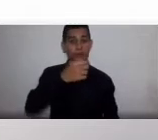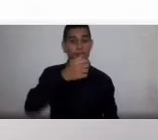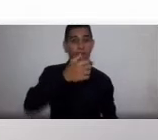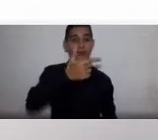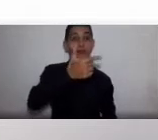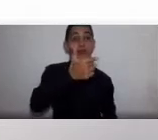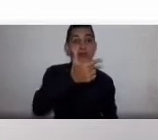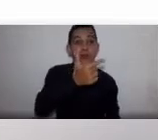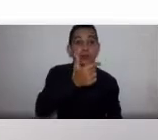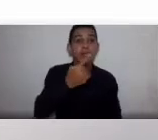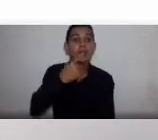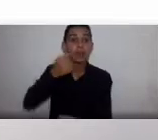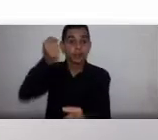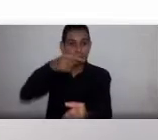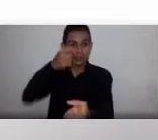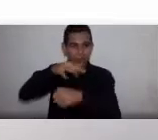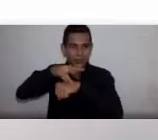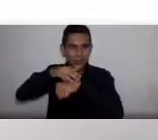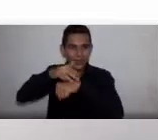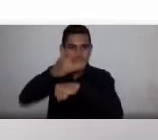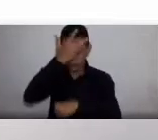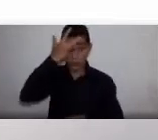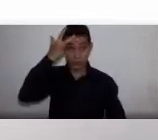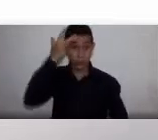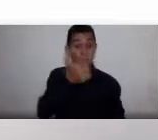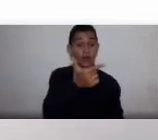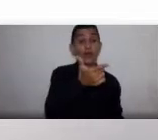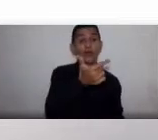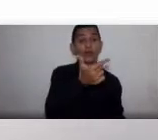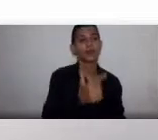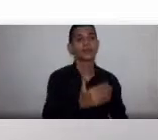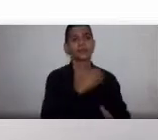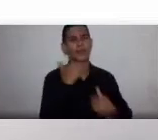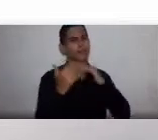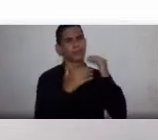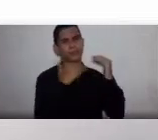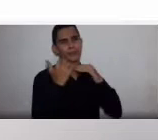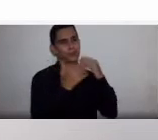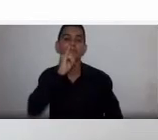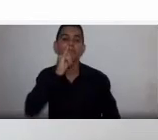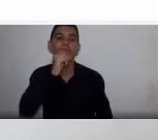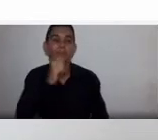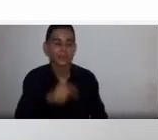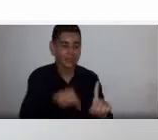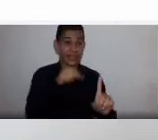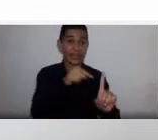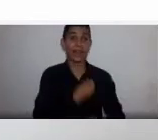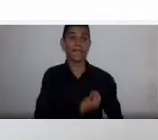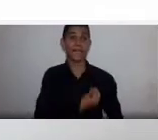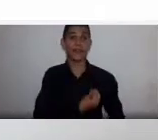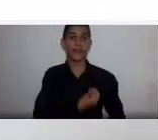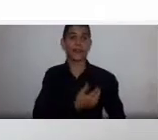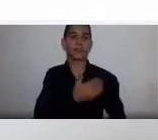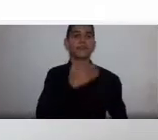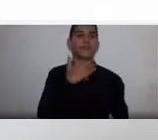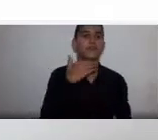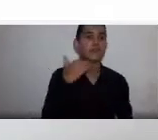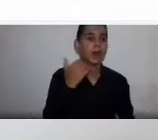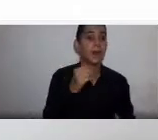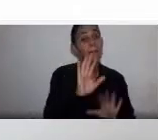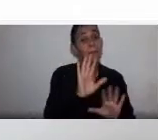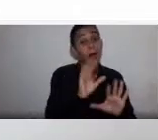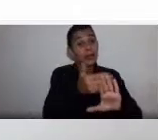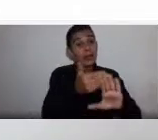por essas doenças que eu listei anteriormente. Lógico que foi um universo aí de mais... Ele pode ter falta de ar,